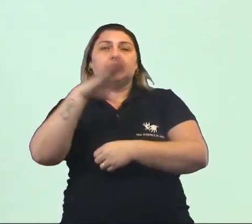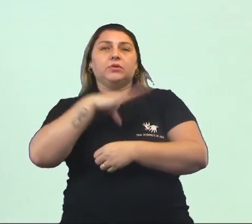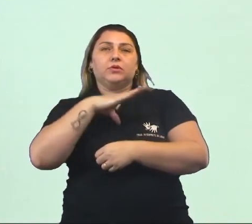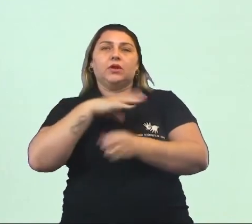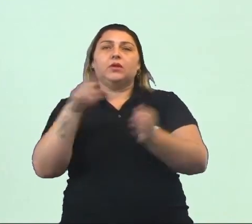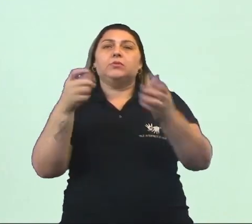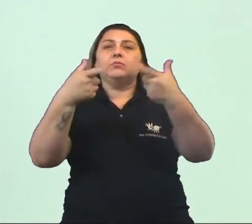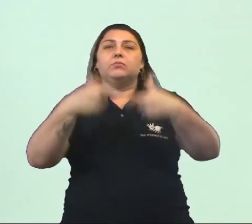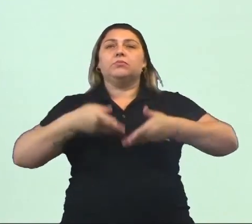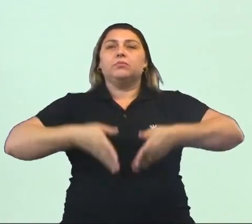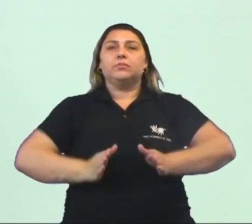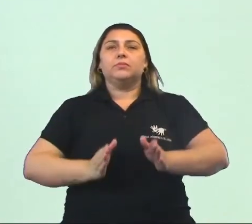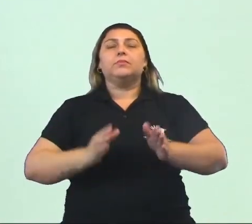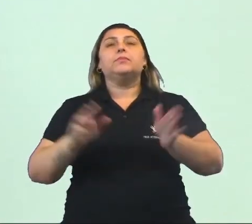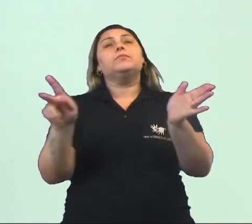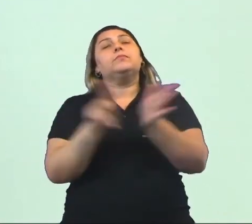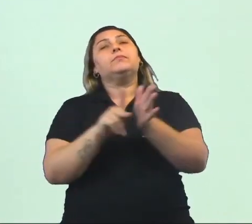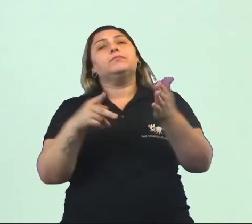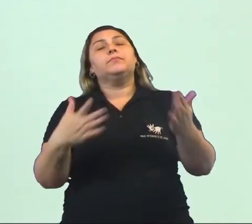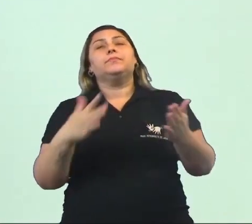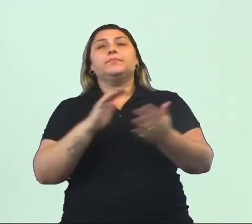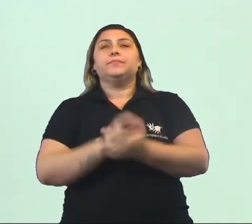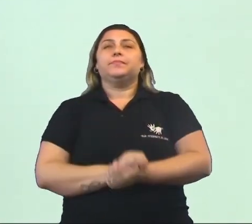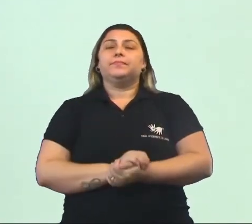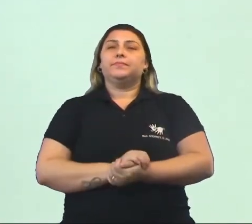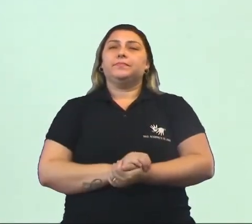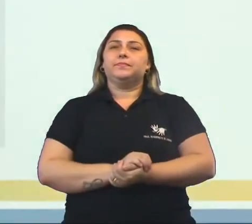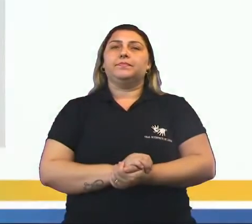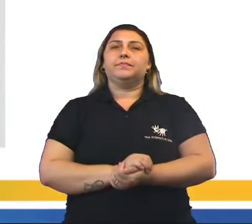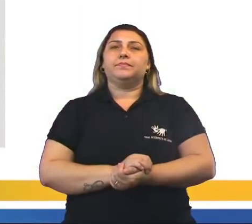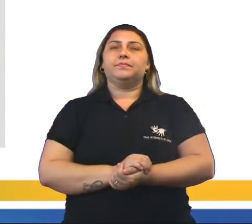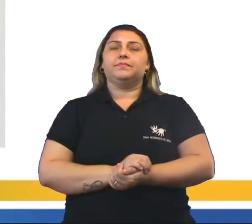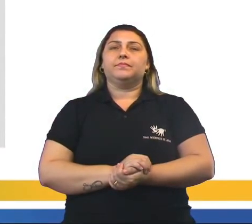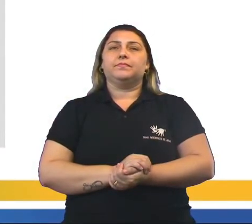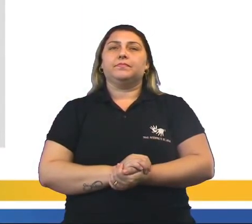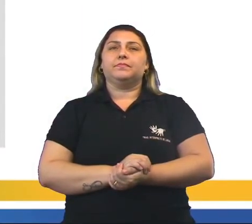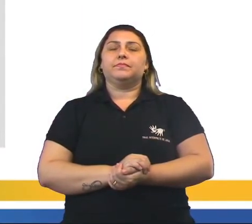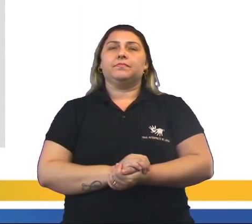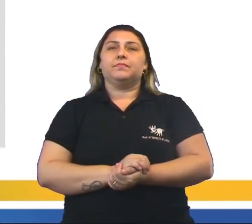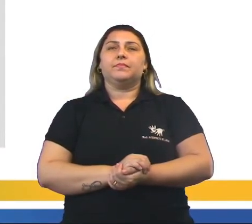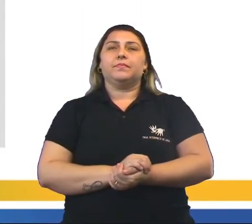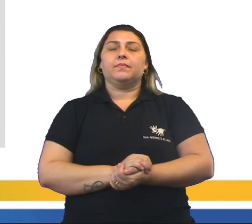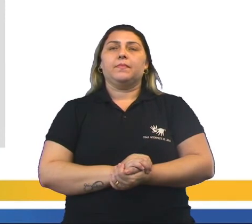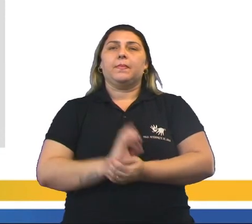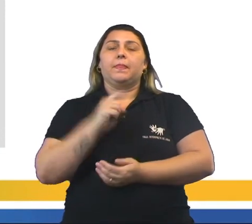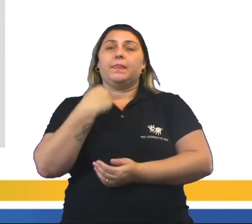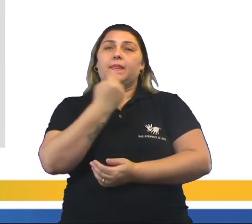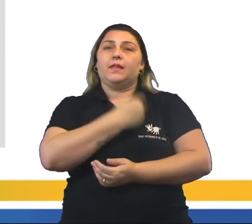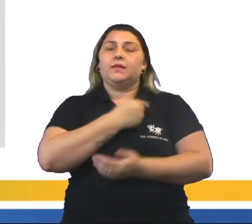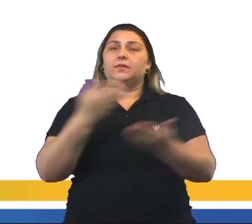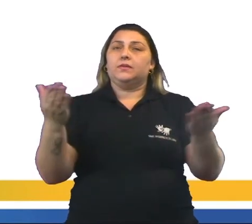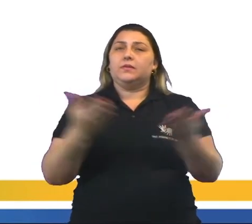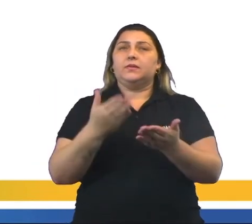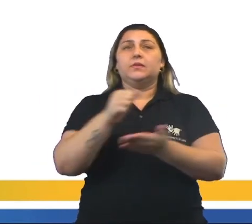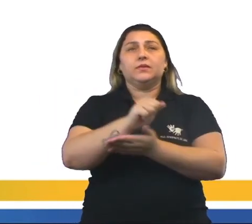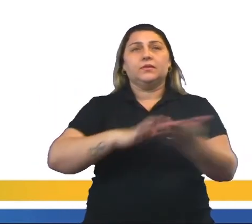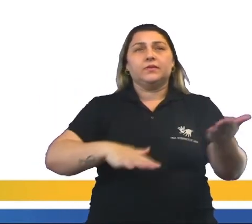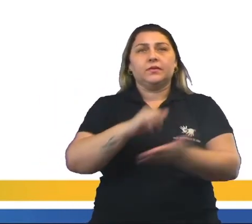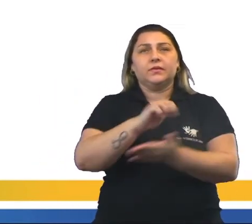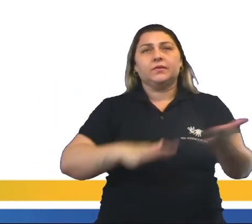natal. Então isso faz parte dessa realidade. Muito bem. E aí nós entramos o nosso